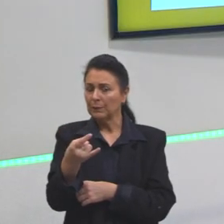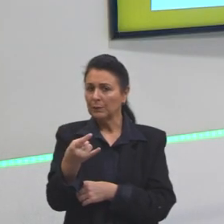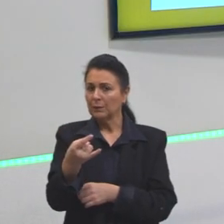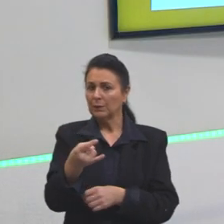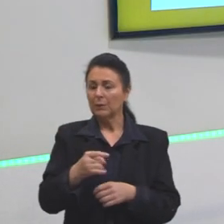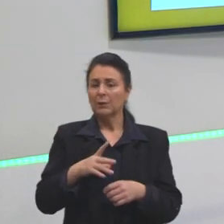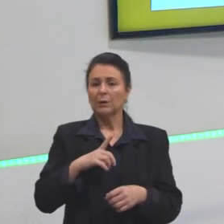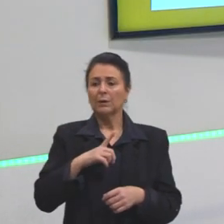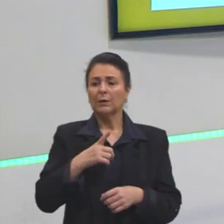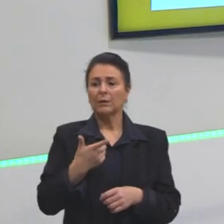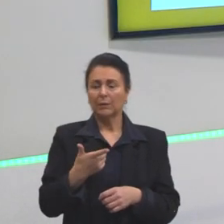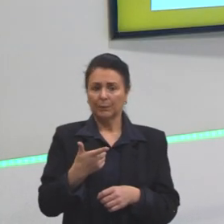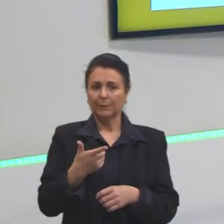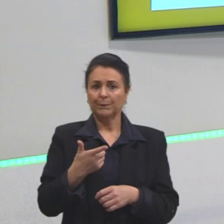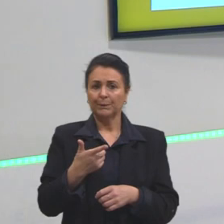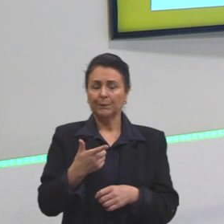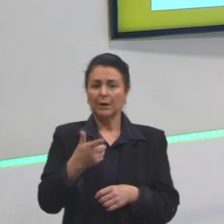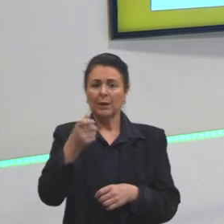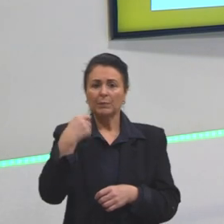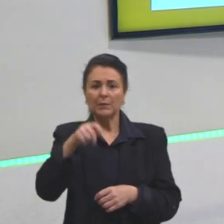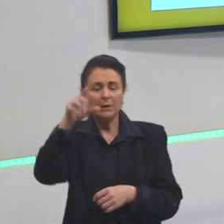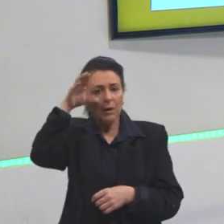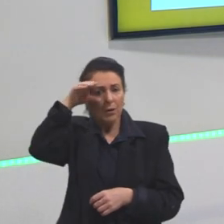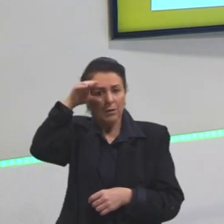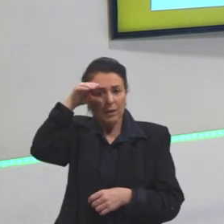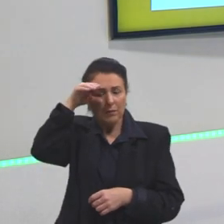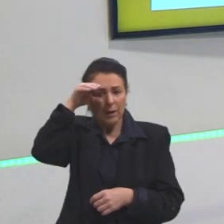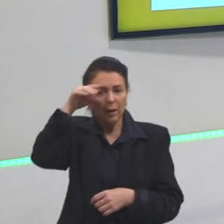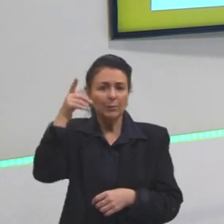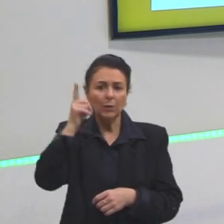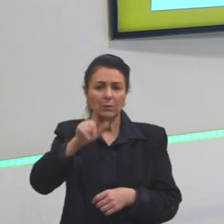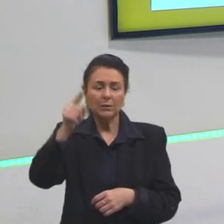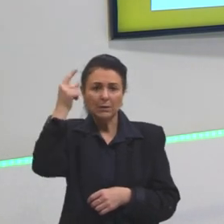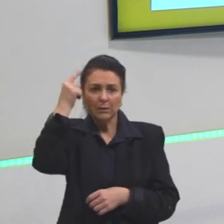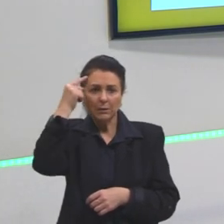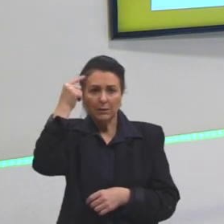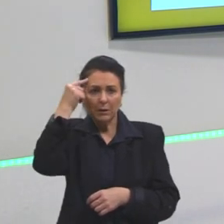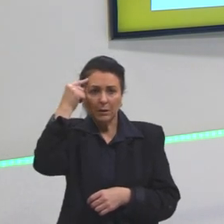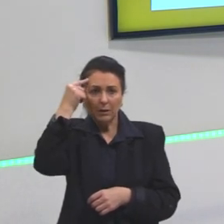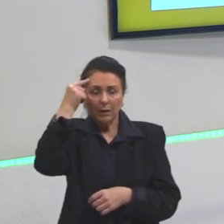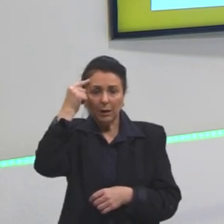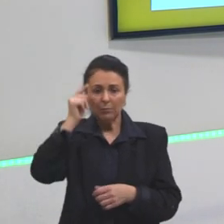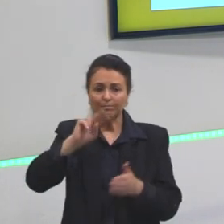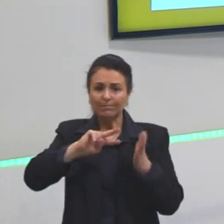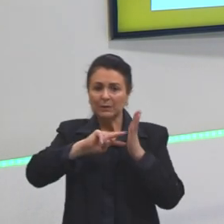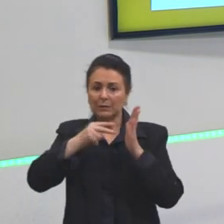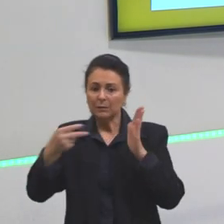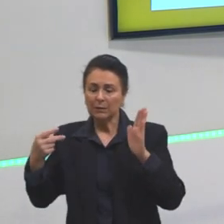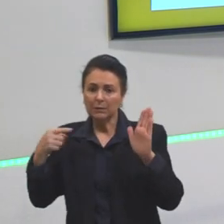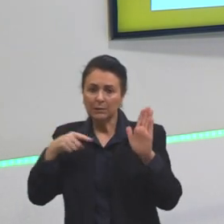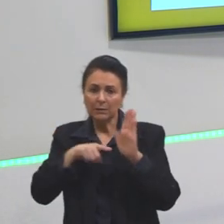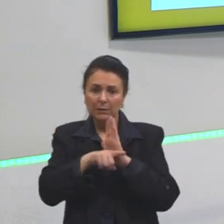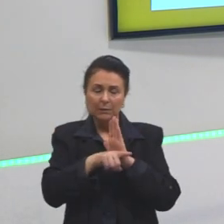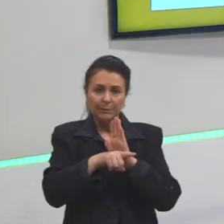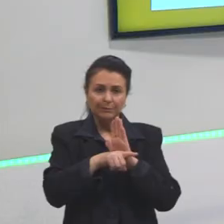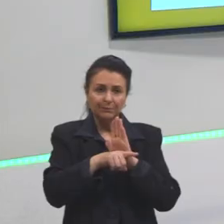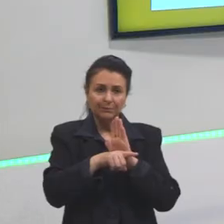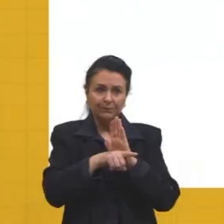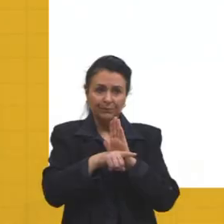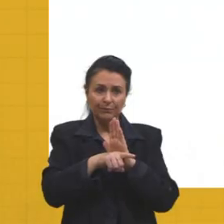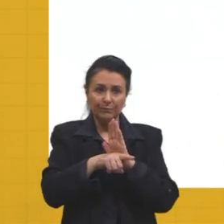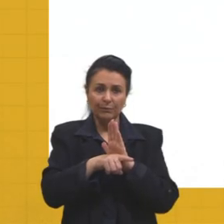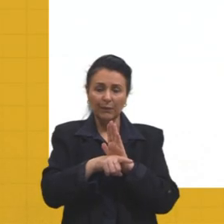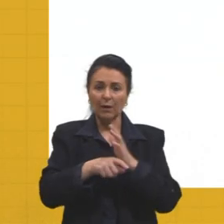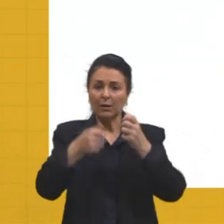Então, o que a gente tem que observar na questão para conseguir pensar, interpretar a questão? Ó, aqui